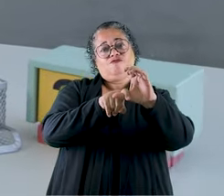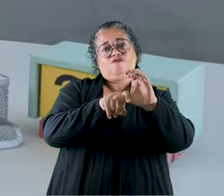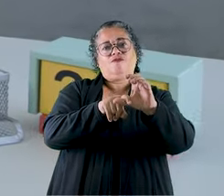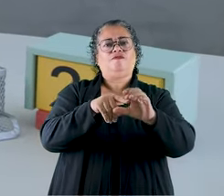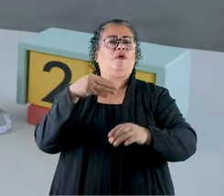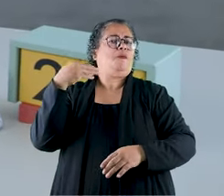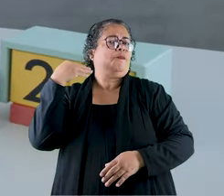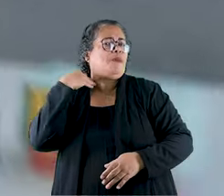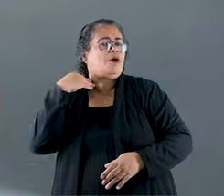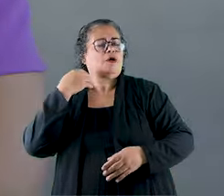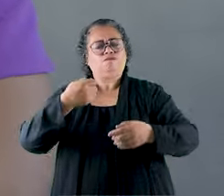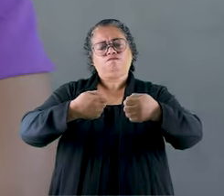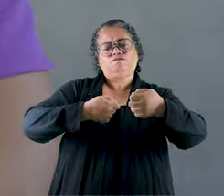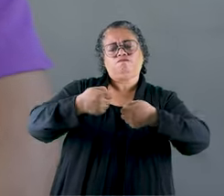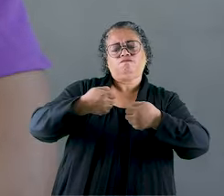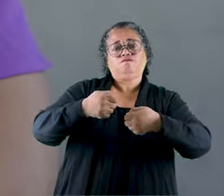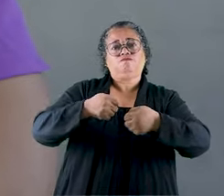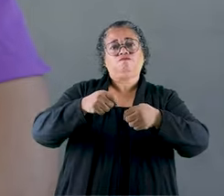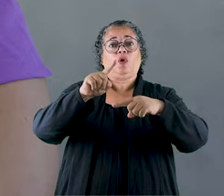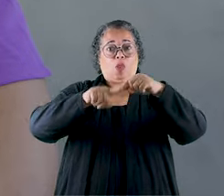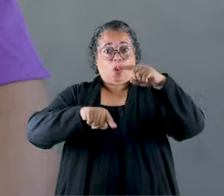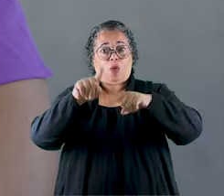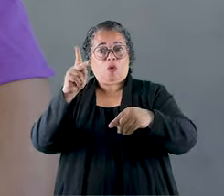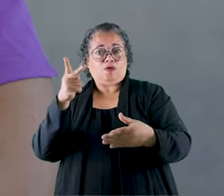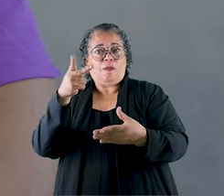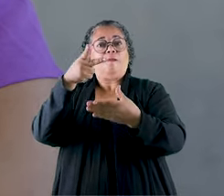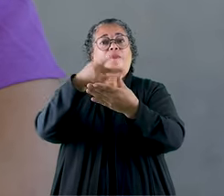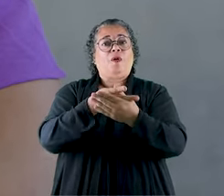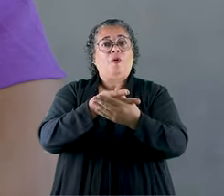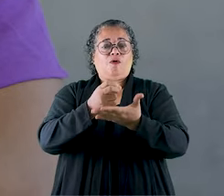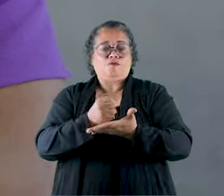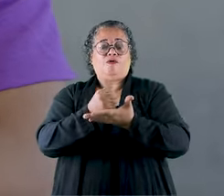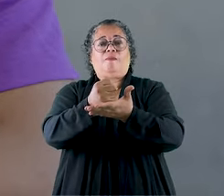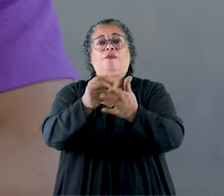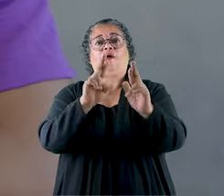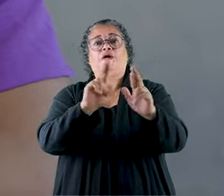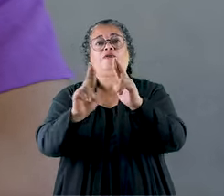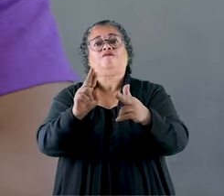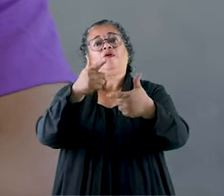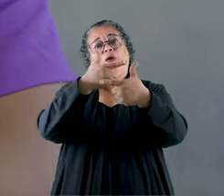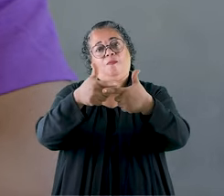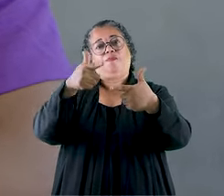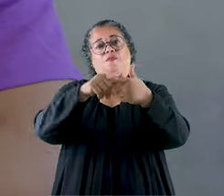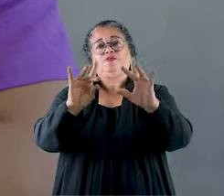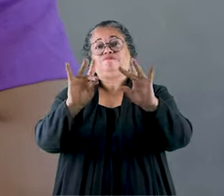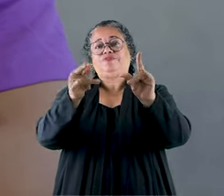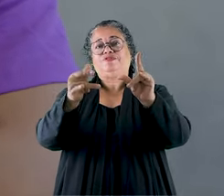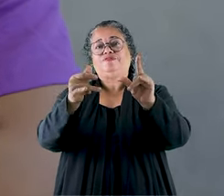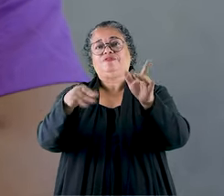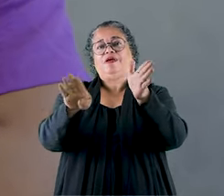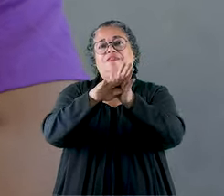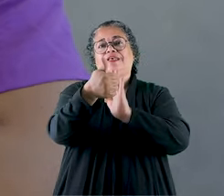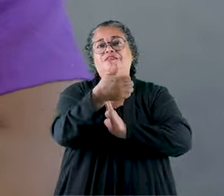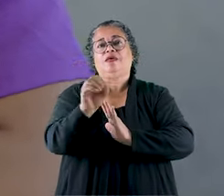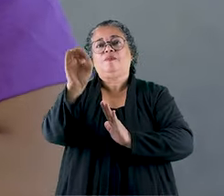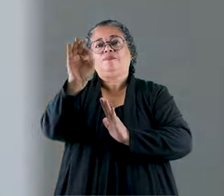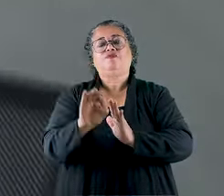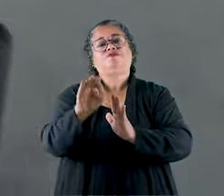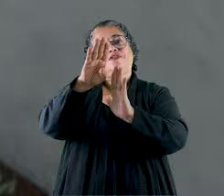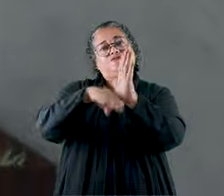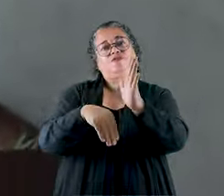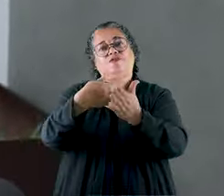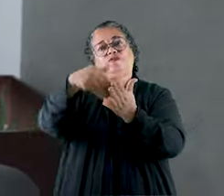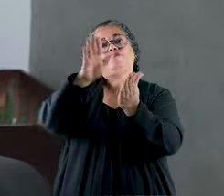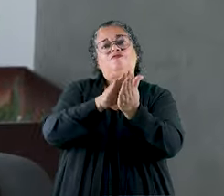comércio ou protesto? O Procon vai te ajudar a resolver a situação com até 100% de desconto em juros e multas.